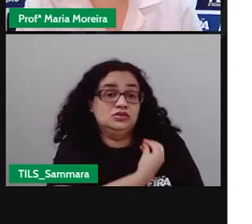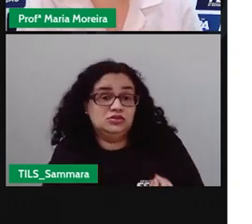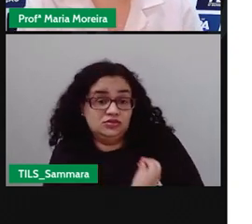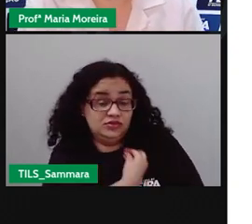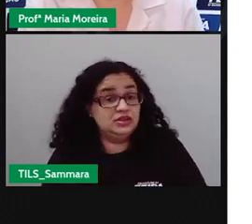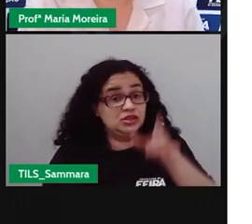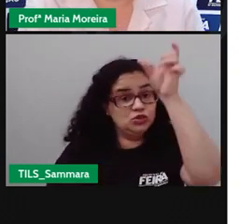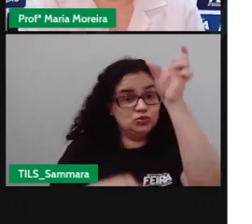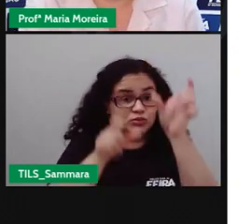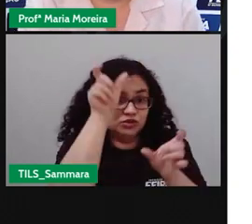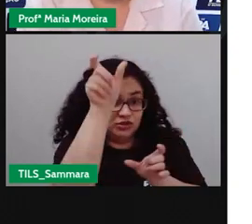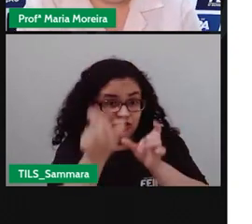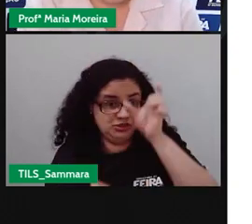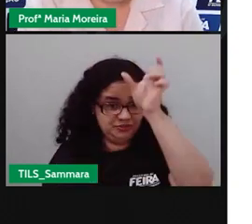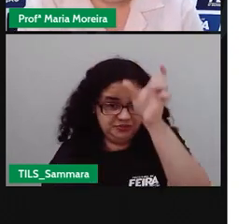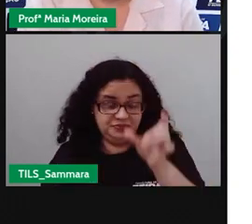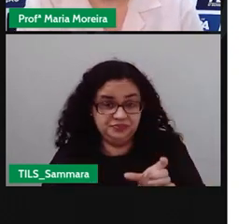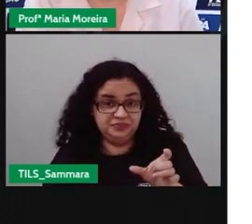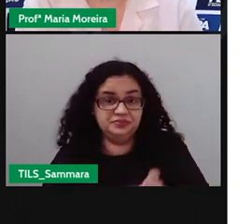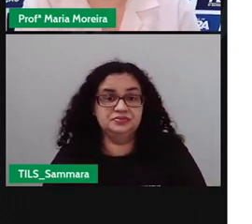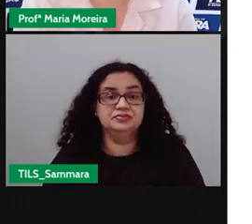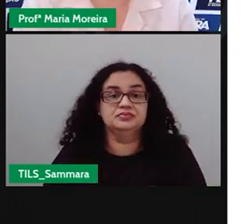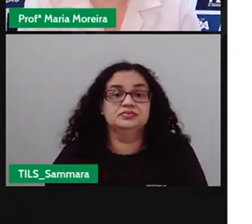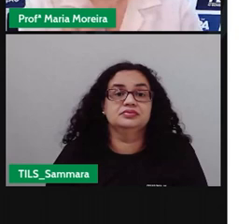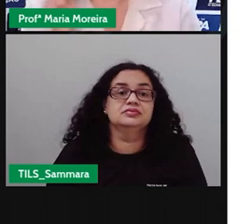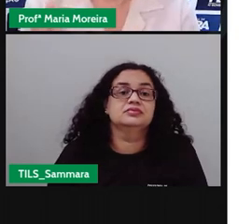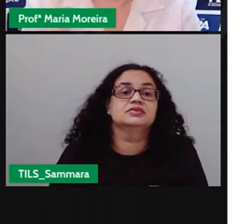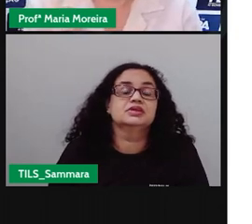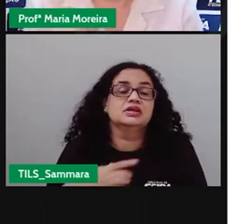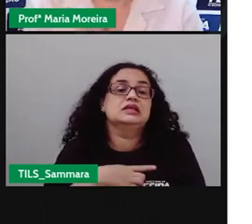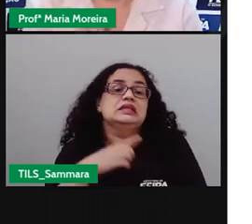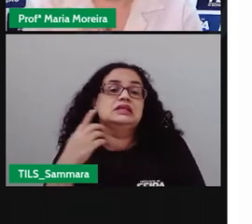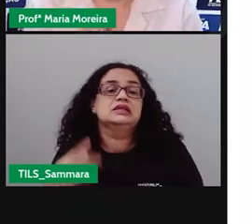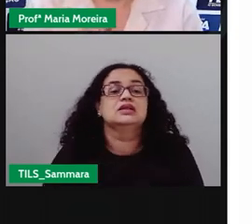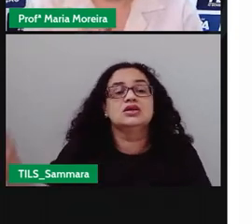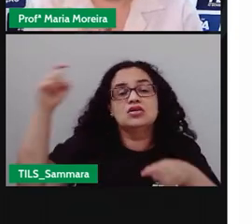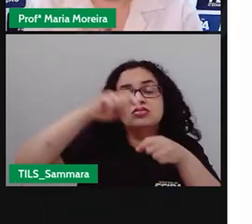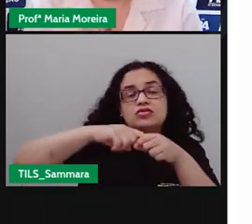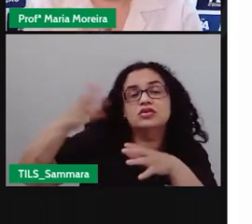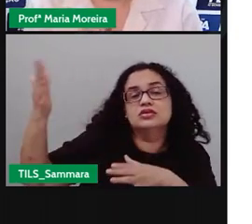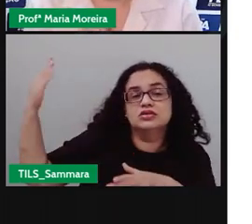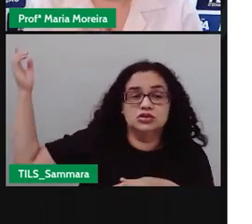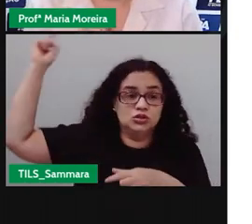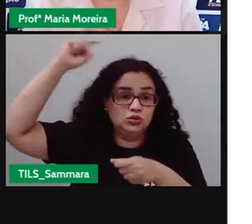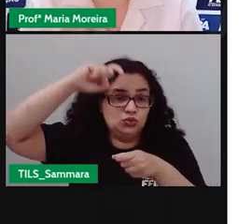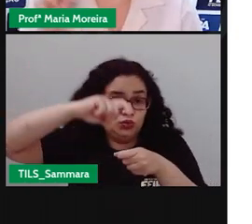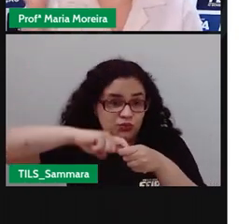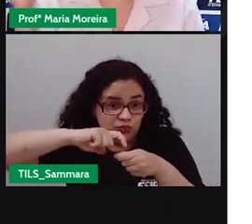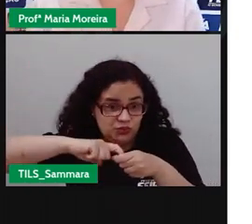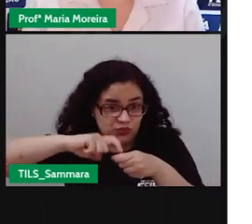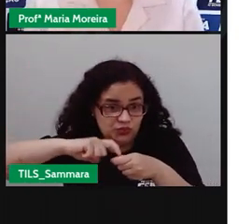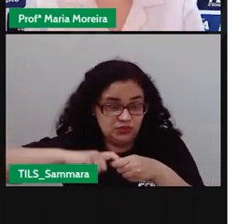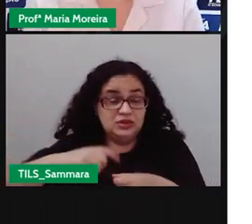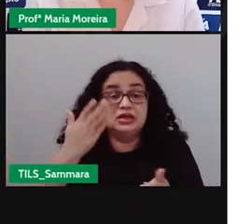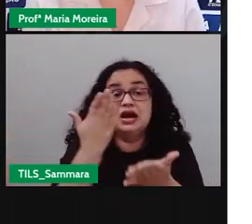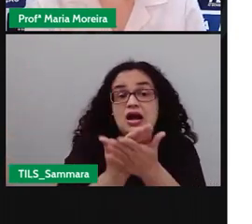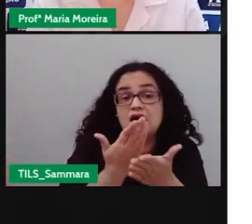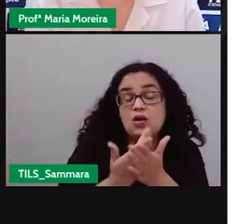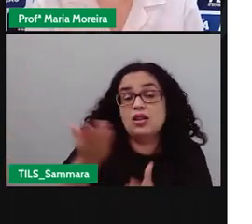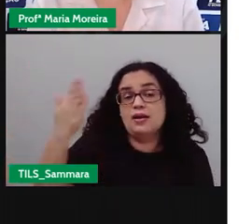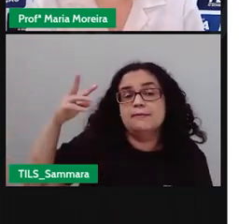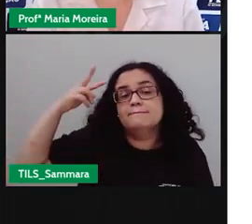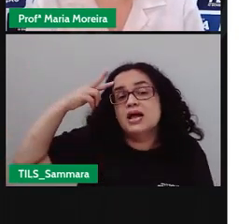situações vividas por personagens. Certo? Então, vamos voltar aqui no nosso, no nosso, nas nossas aulas.